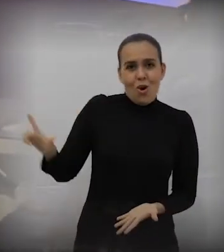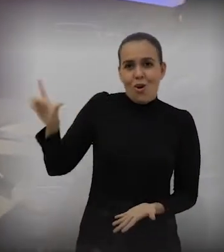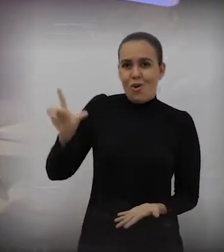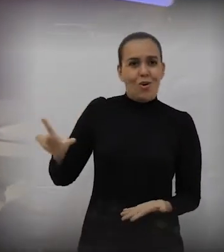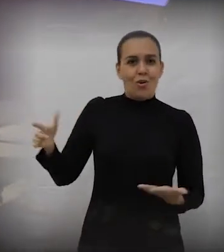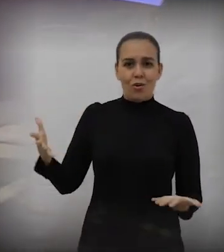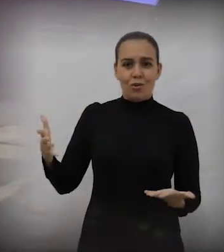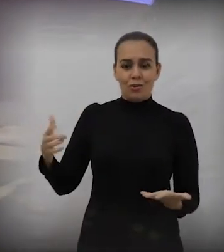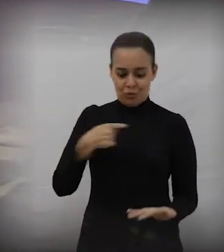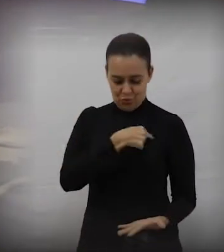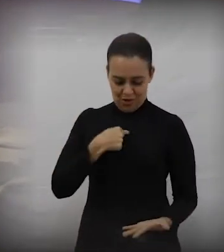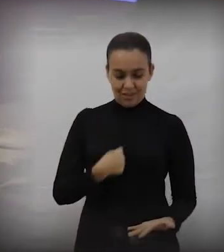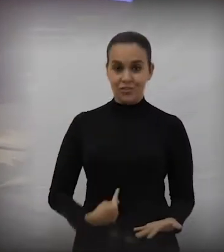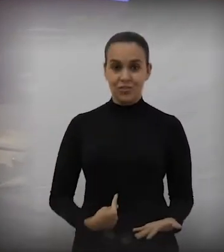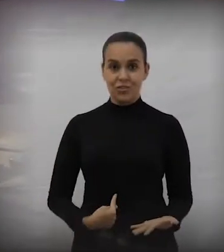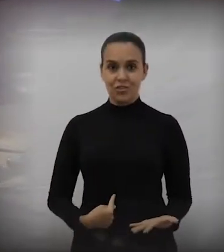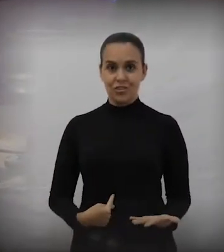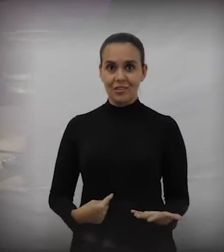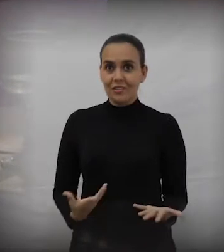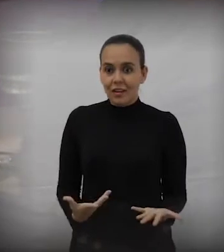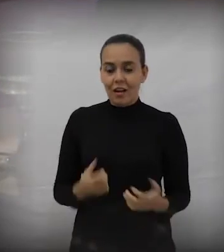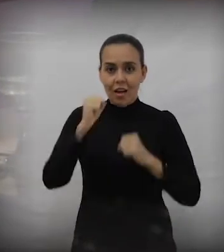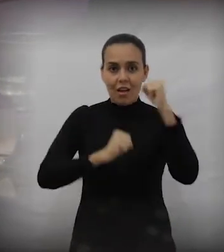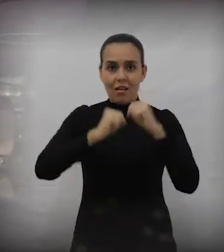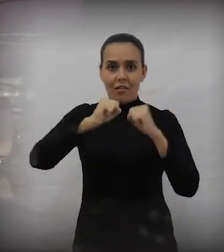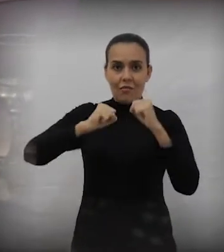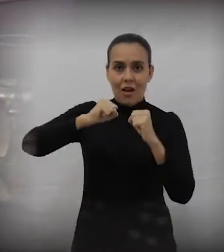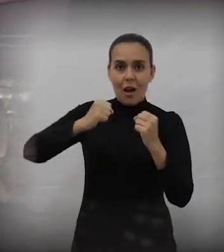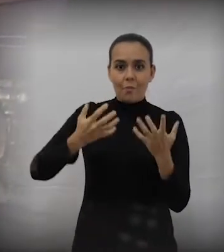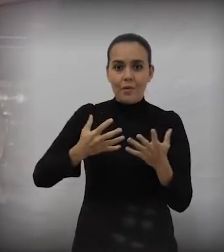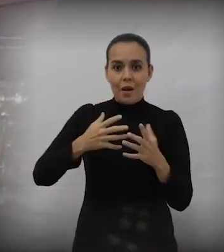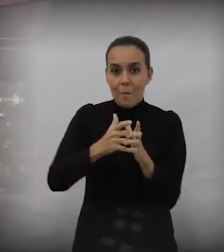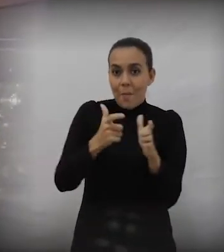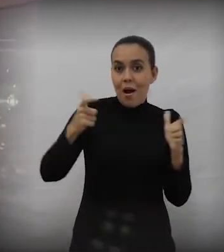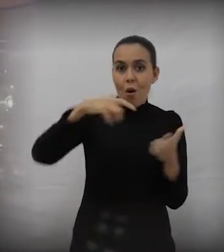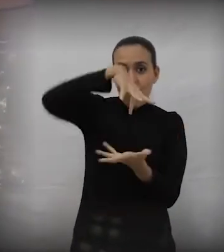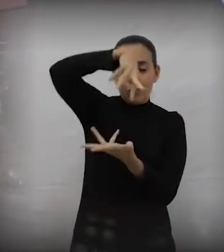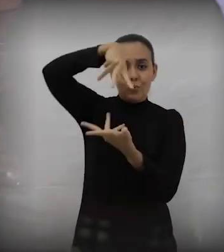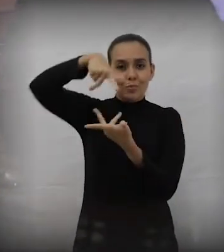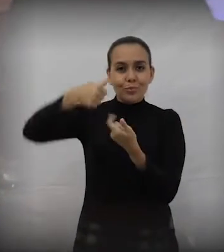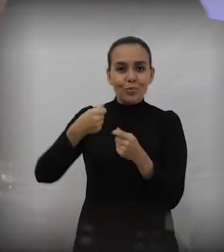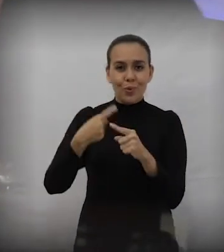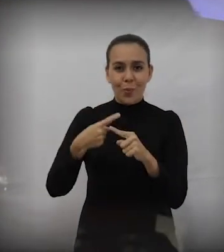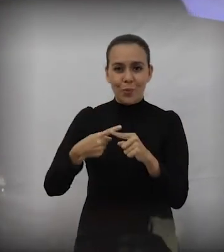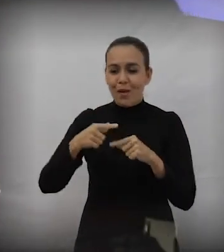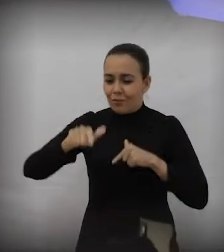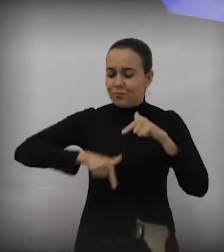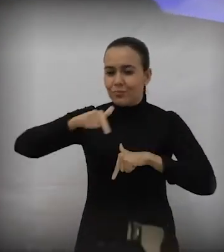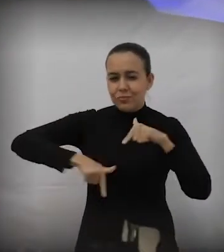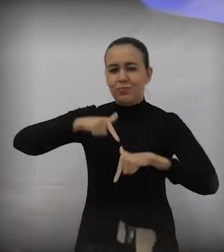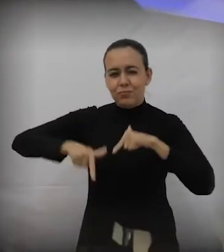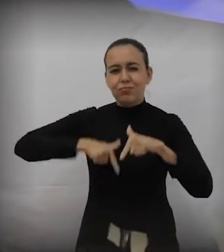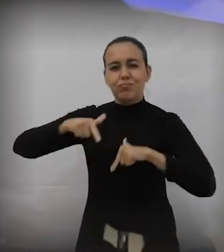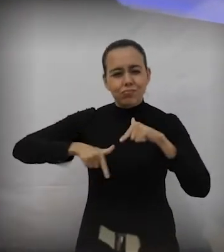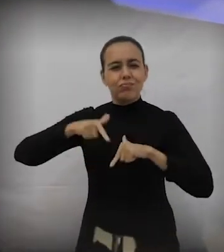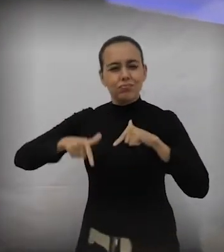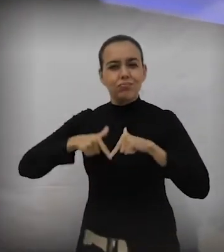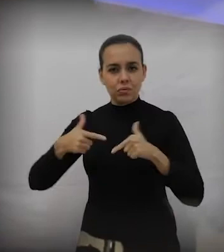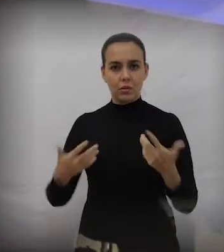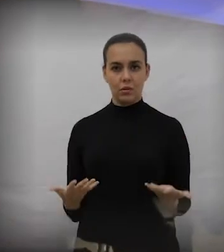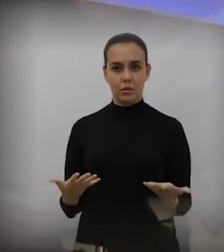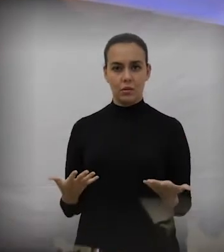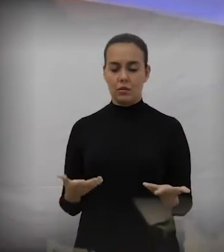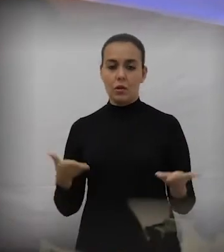e era um processo, era uma fase, era uma etapa, ela precisava fazer isso. Hoje, ela já passou dessa fase de ficar fazendo